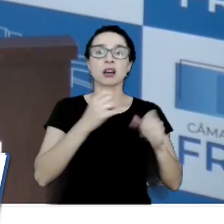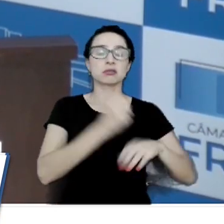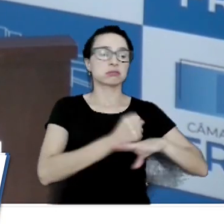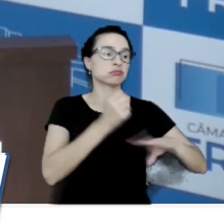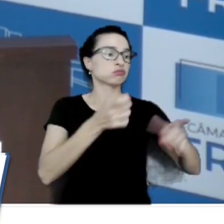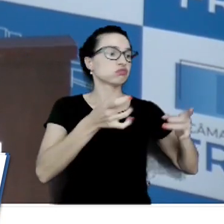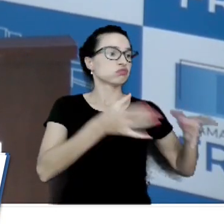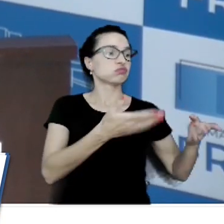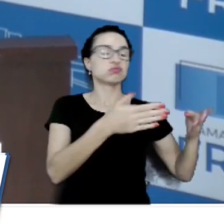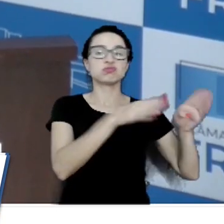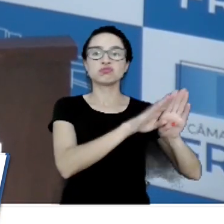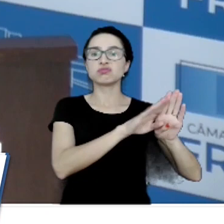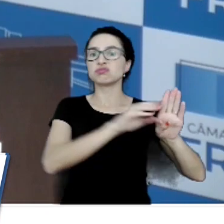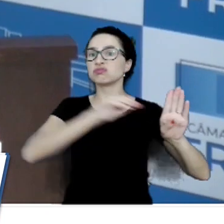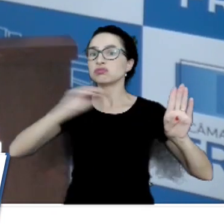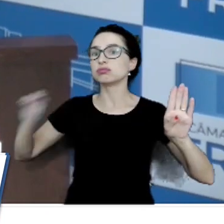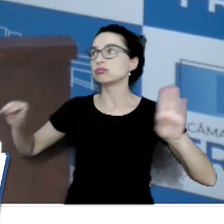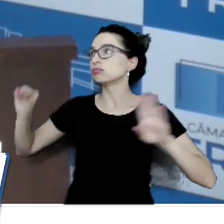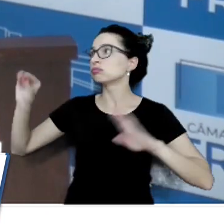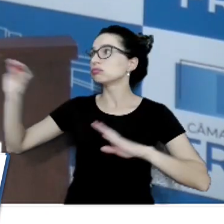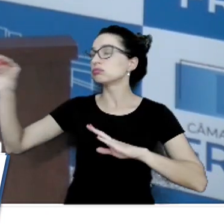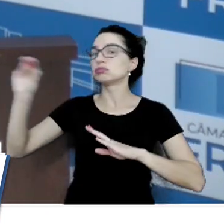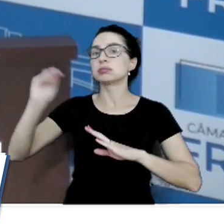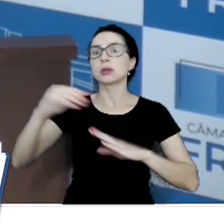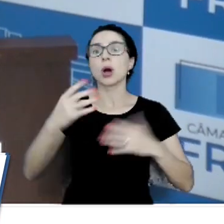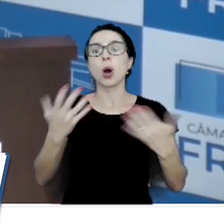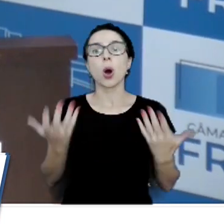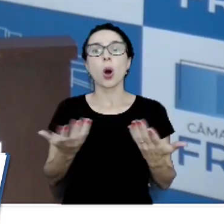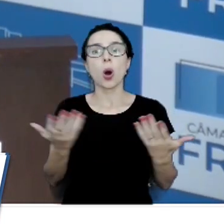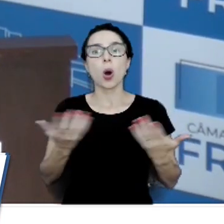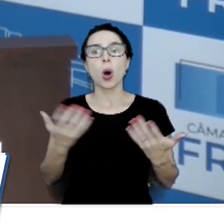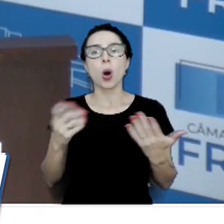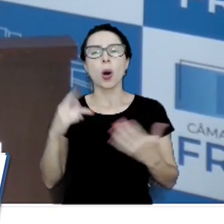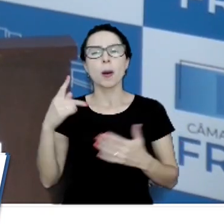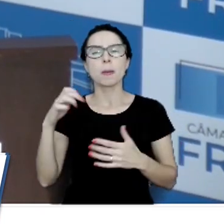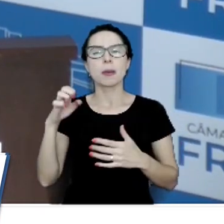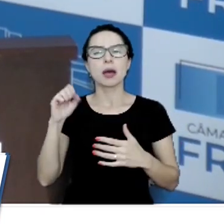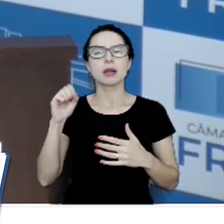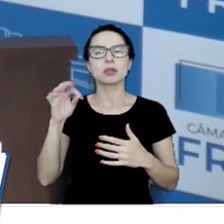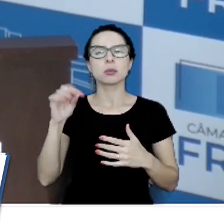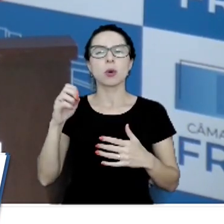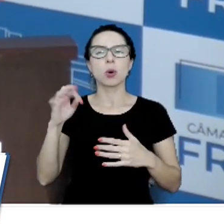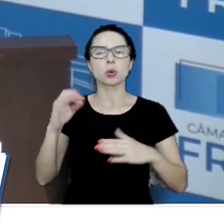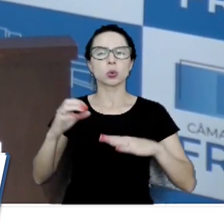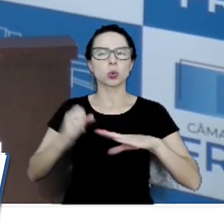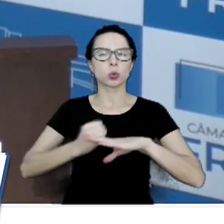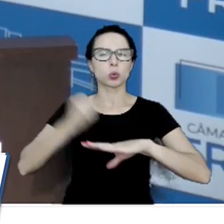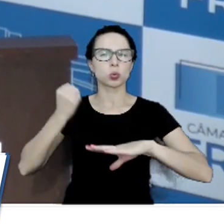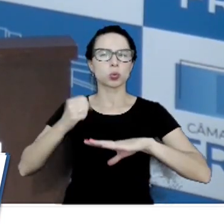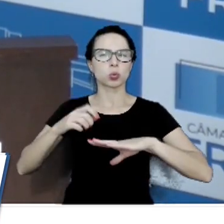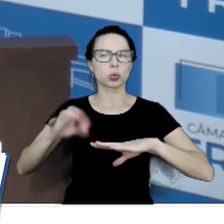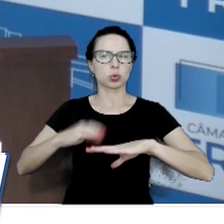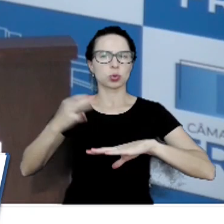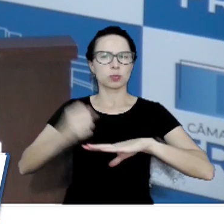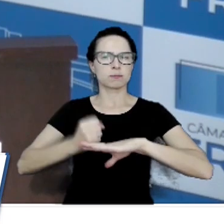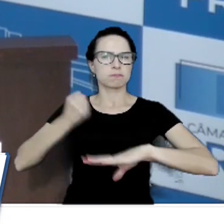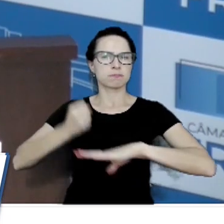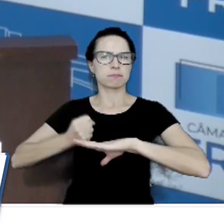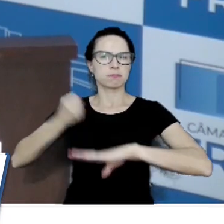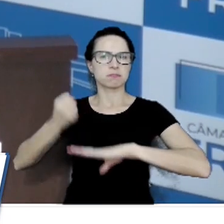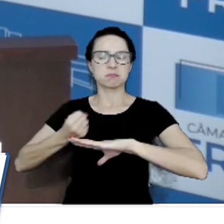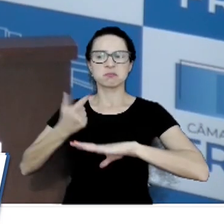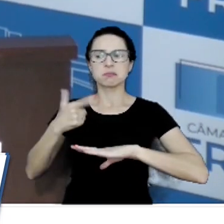fechando. Hoje uma banca de pesponto, uma banca de costura manual, ela tem dificuldade em ter esse